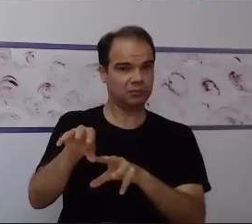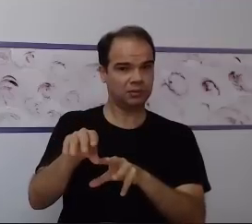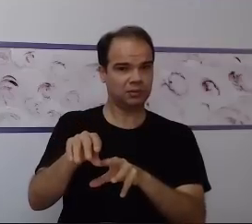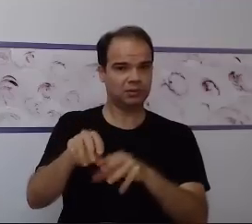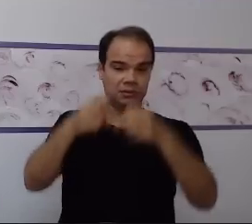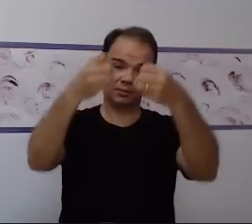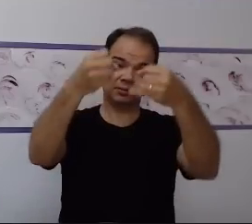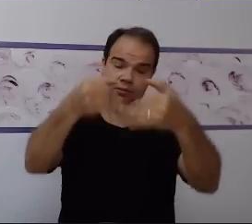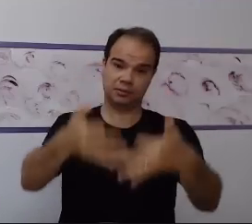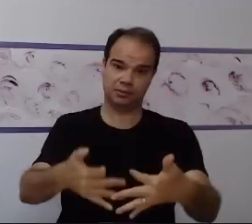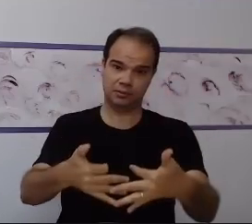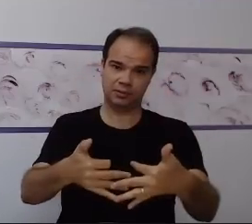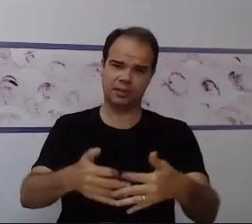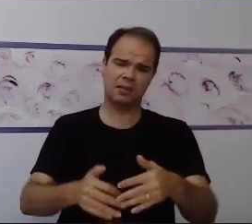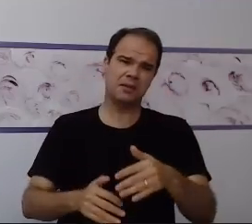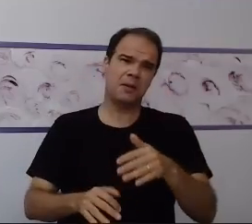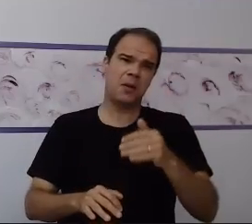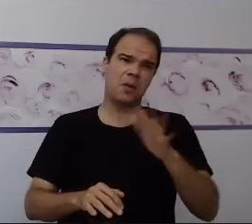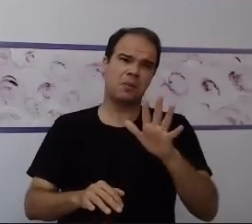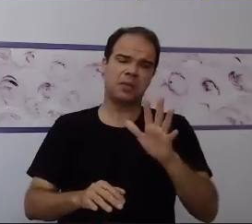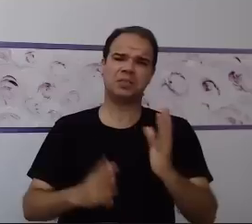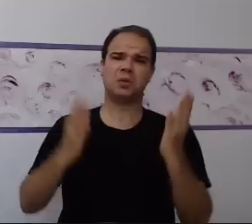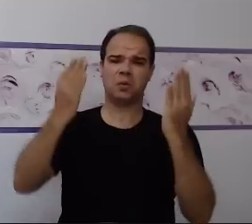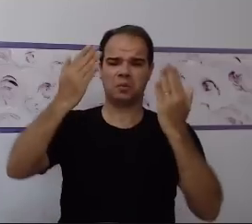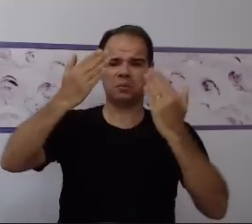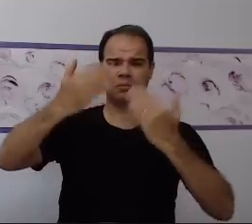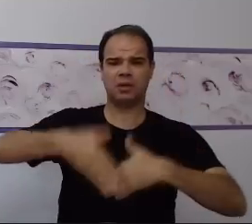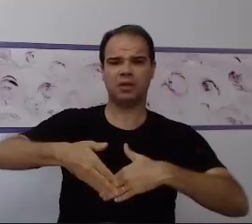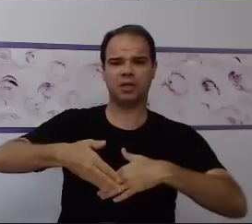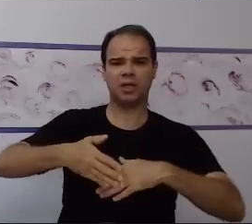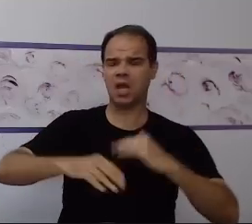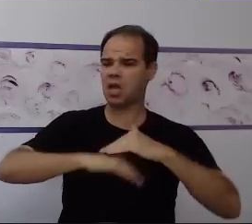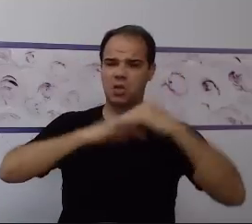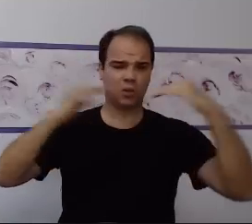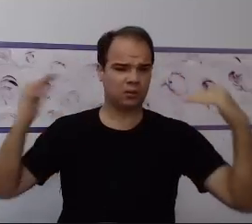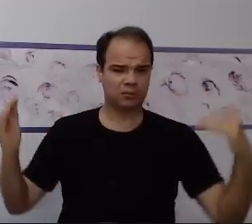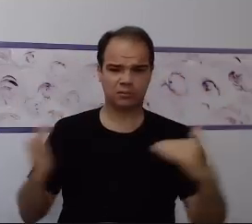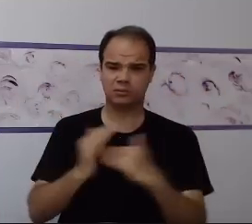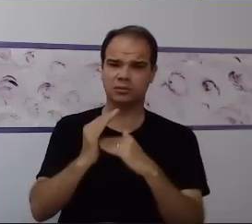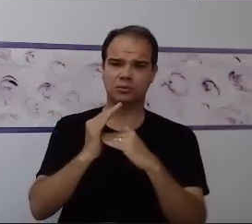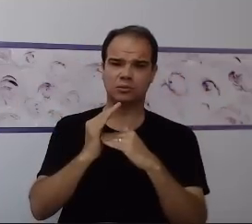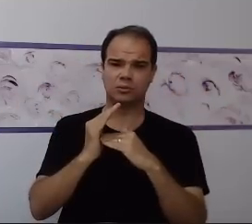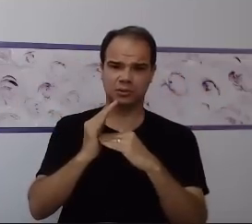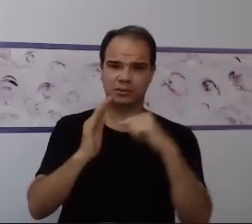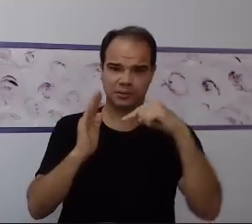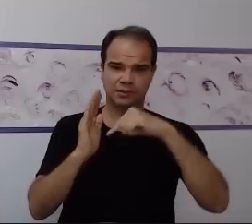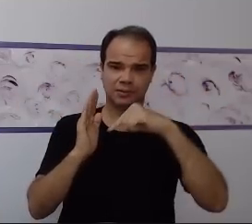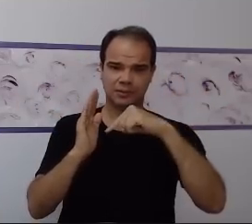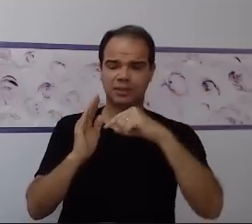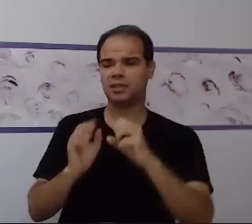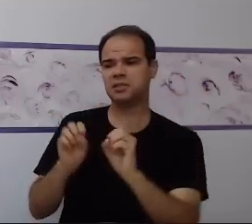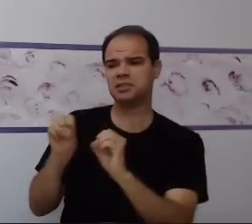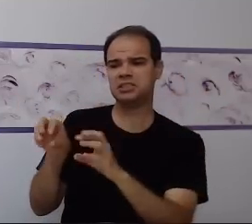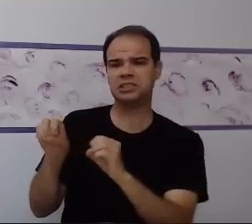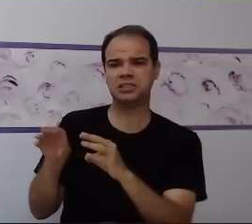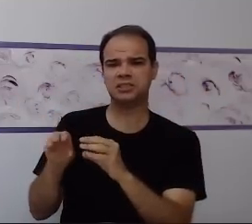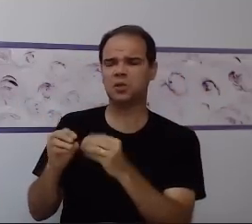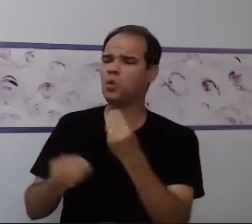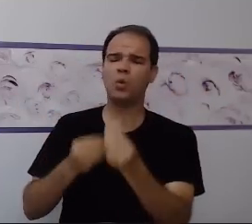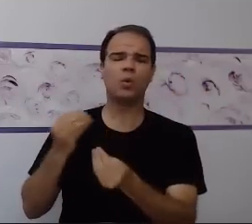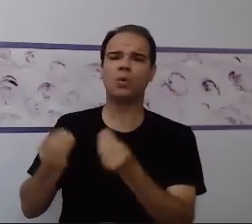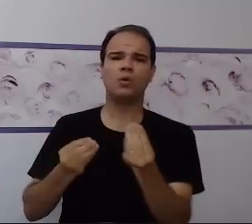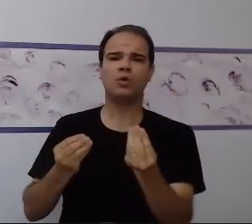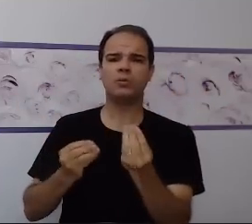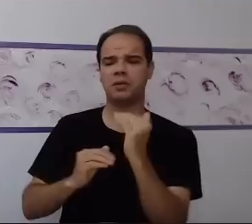mas se eu não vou avaliar todo o conteúdo, de que maneira eu vou promover esse indivíduo?